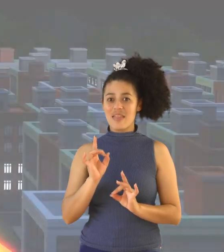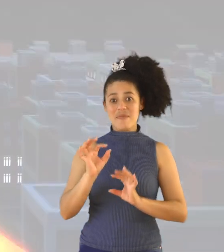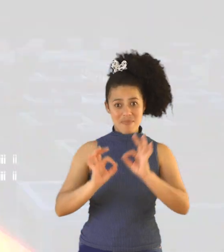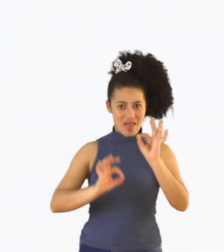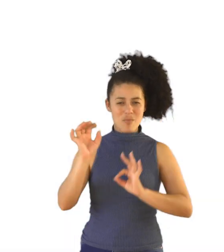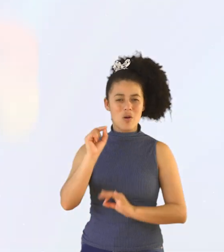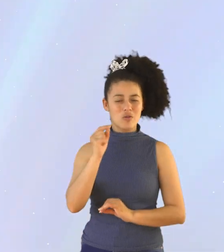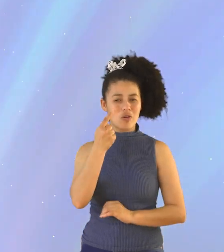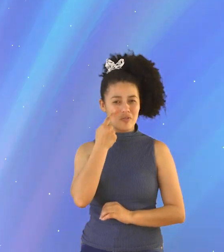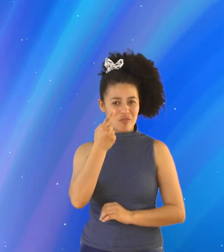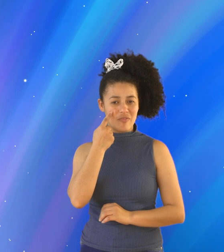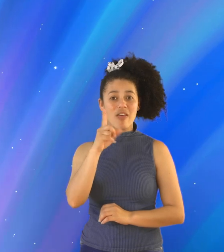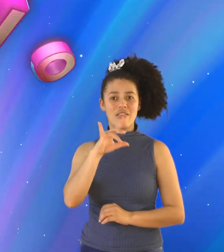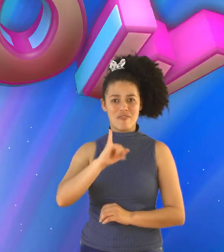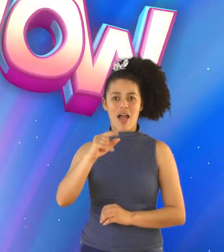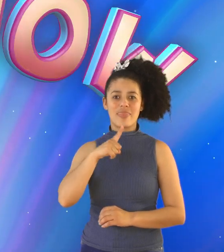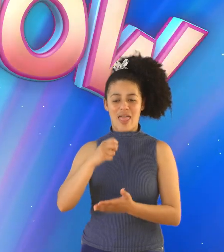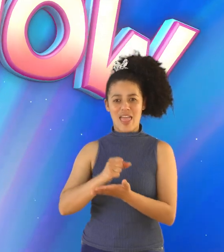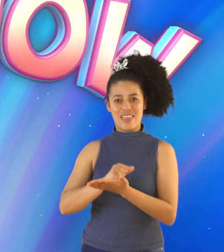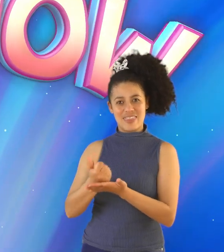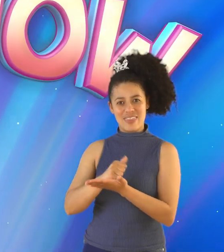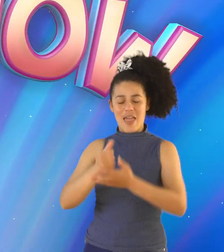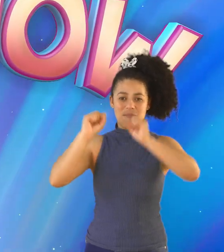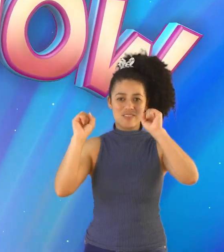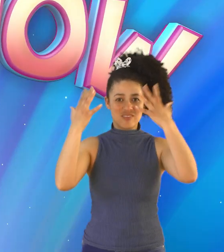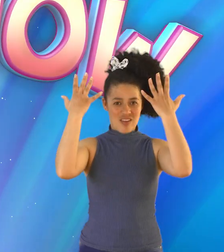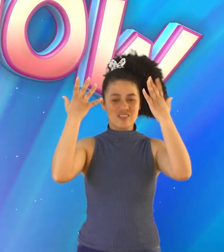-se! Rolê Peps Game Show